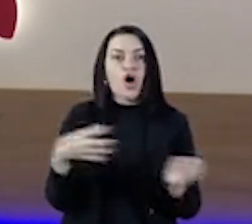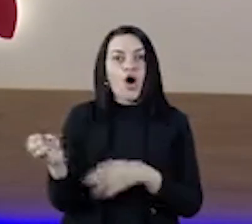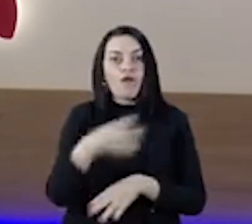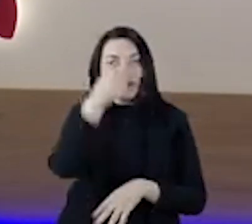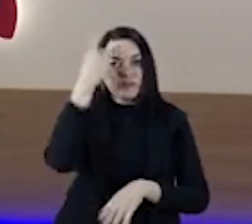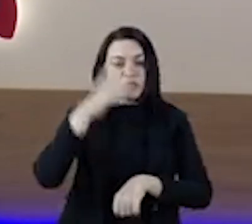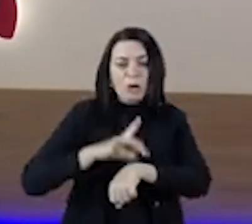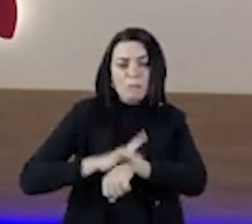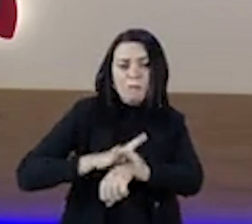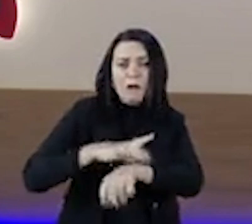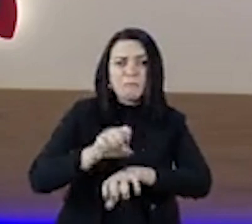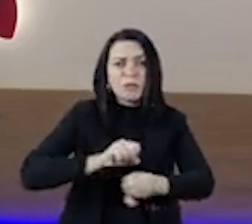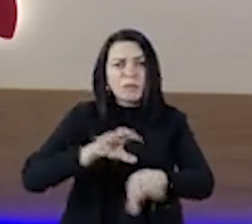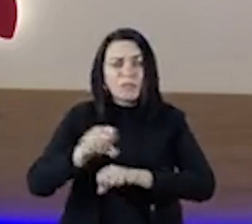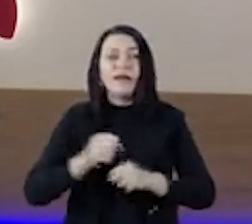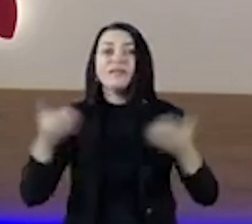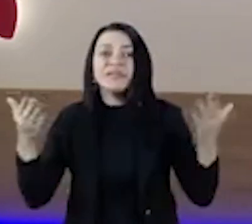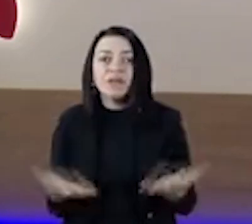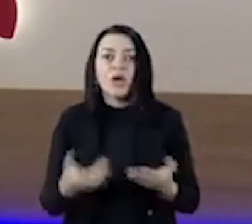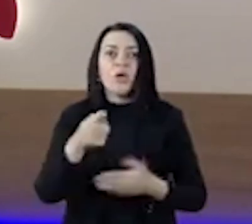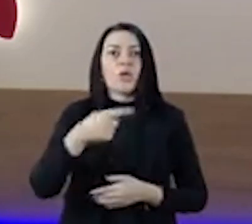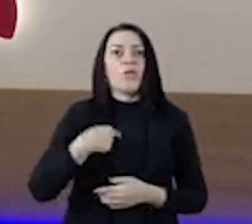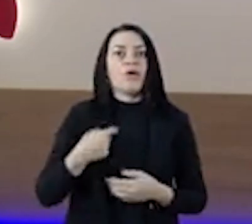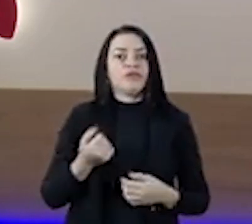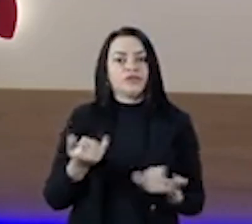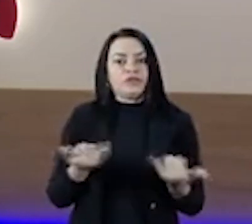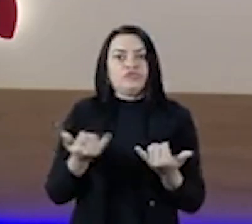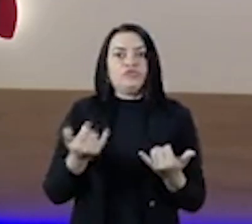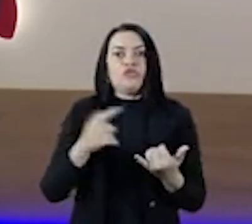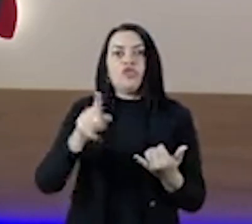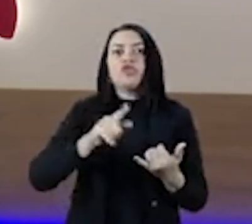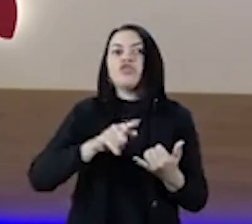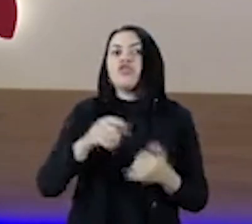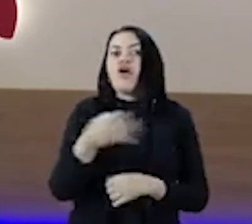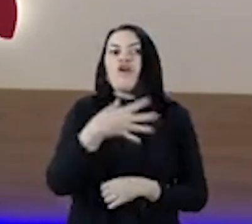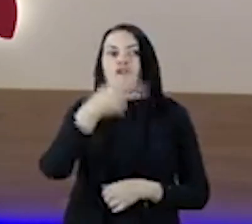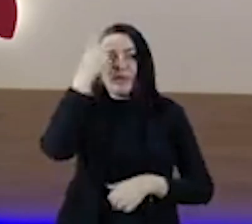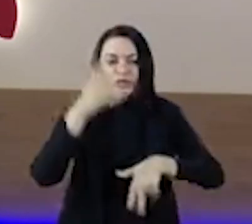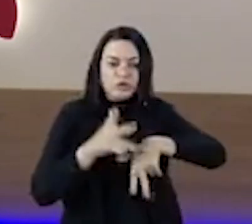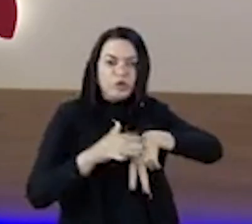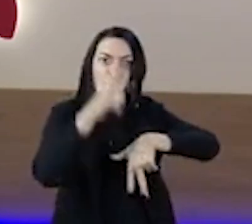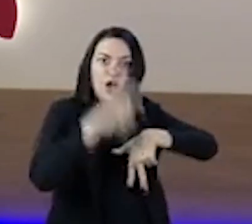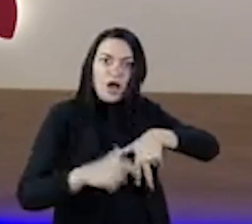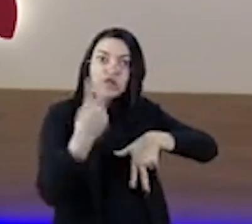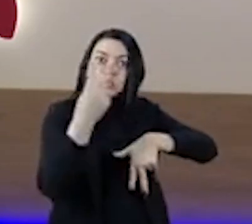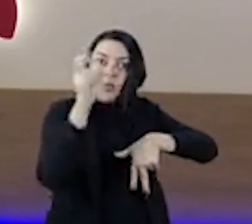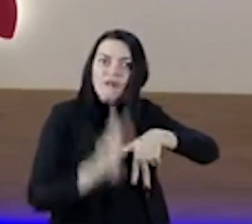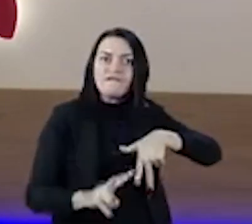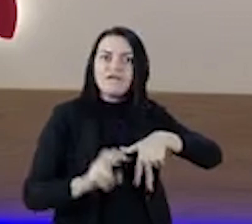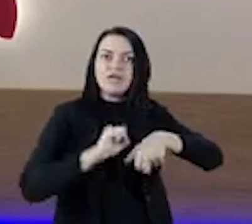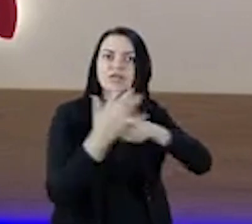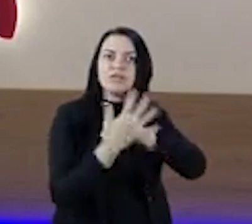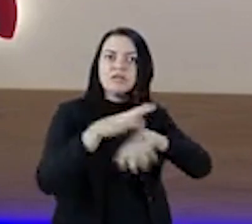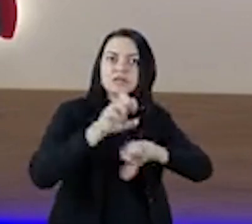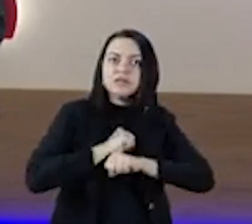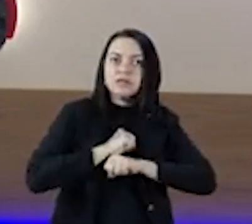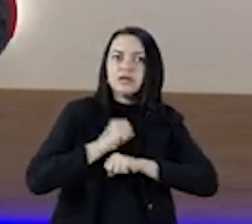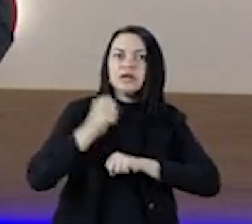pessoas contaminadas E agora com esta novidade De pessoas tendo a doença duas vezes